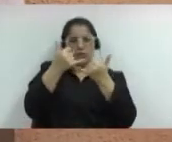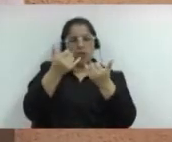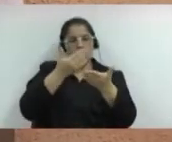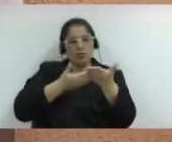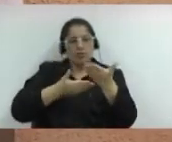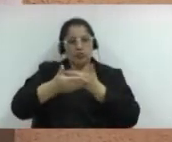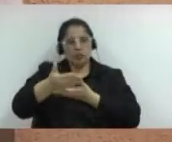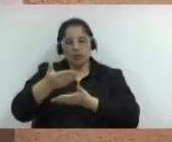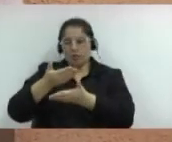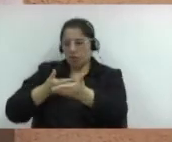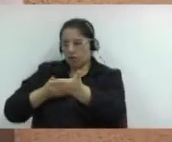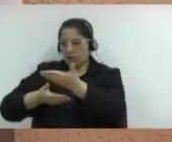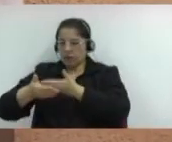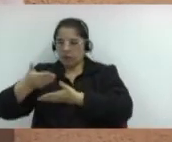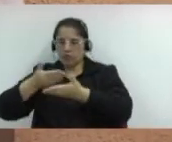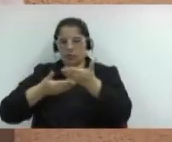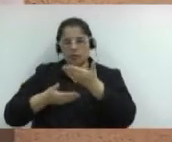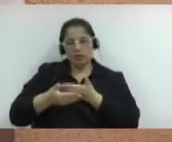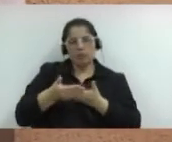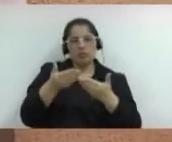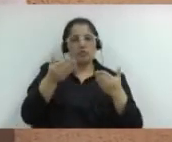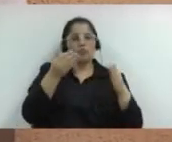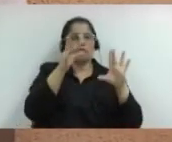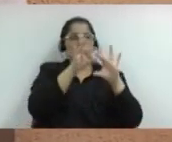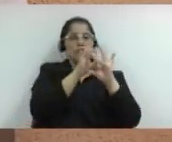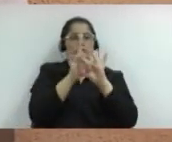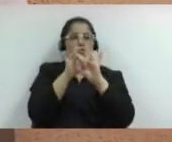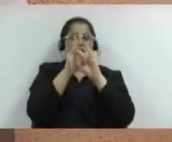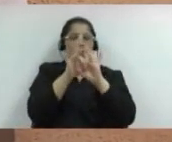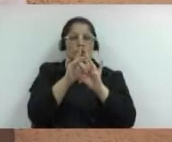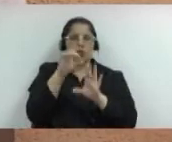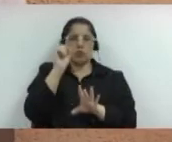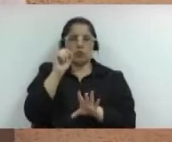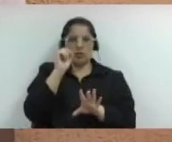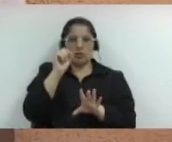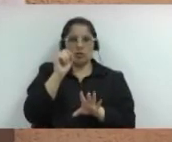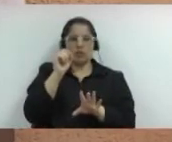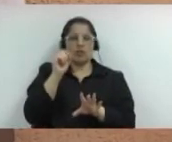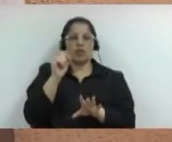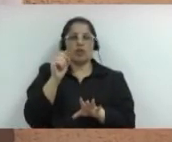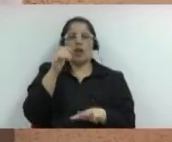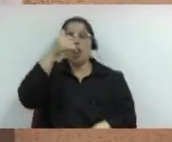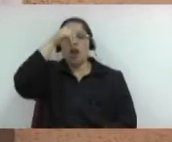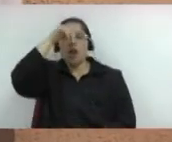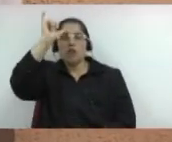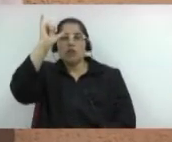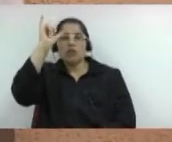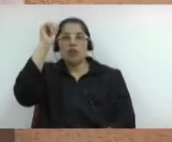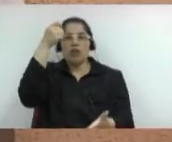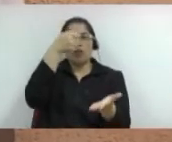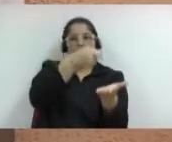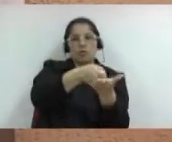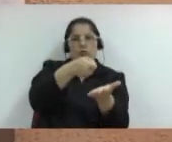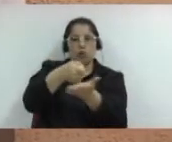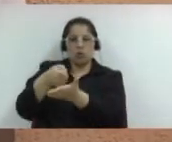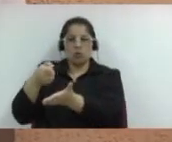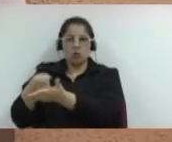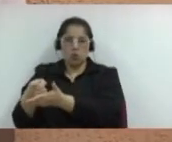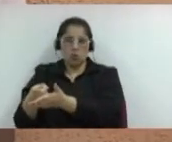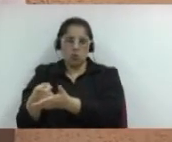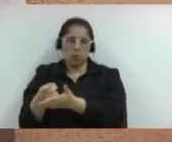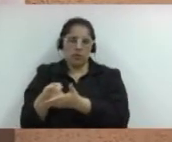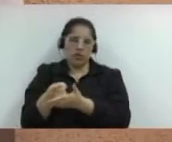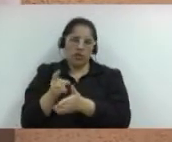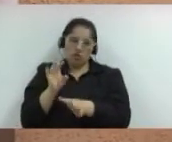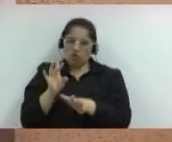ação sempre estará diretamente ligada à sua ideologia de combate ao consumo e à inclusão da Elizabeth Teixeira no